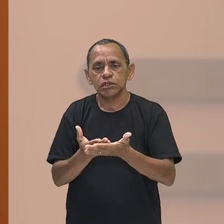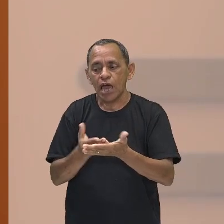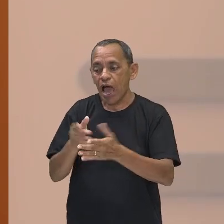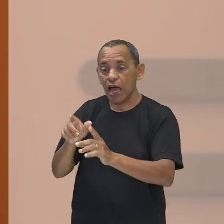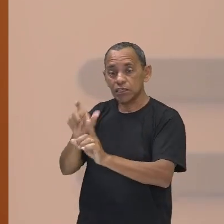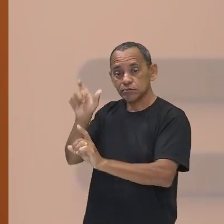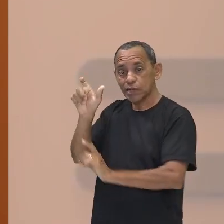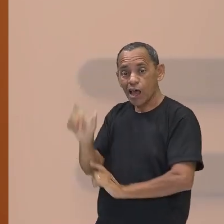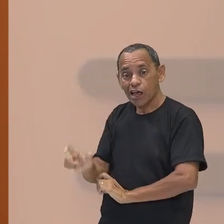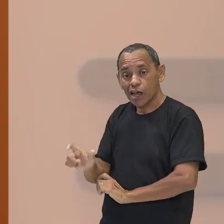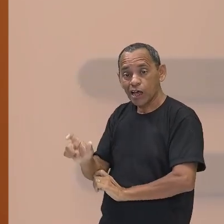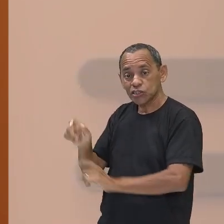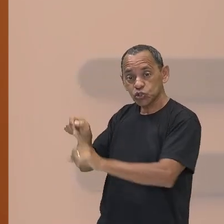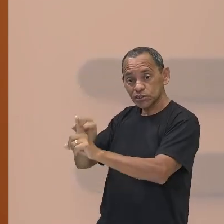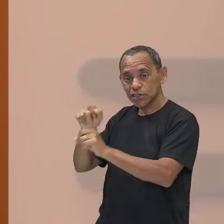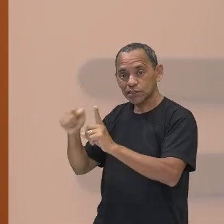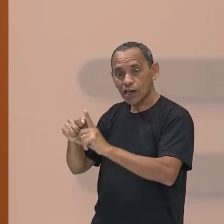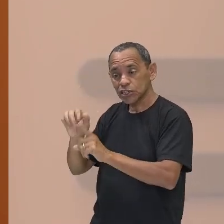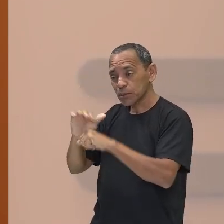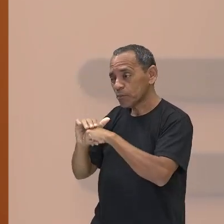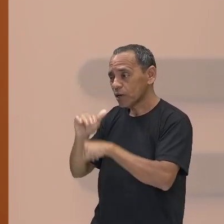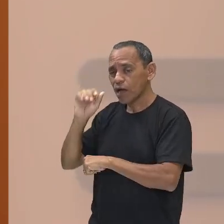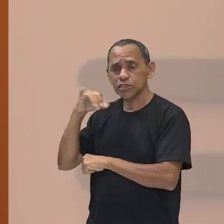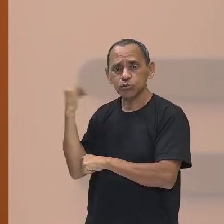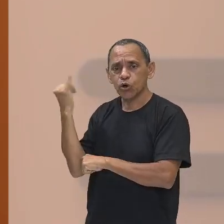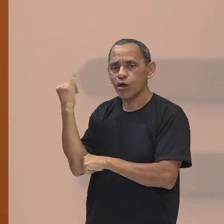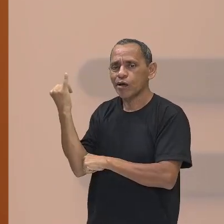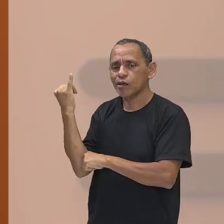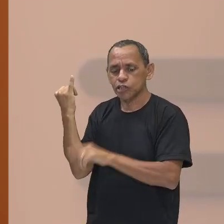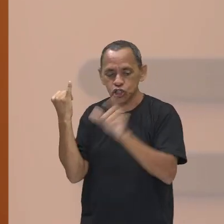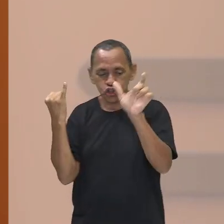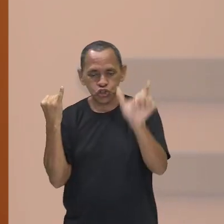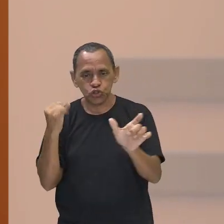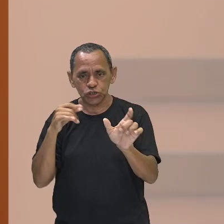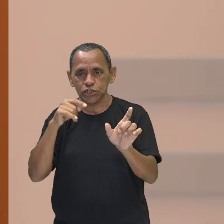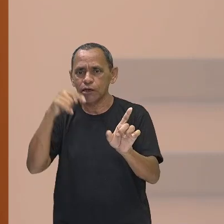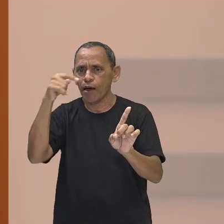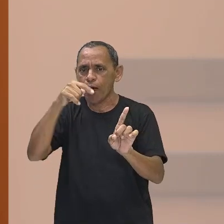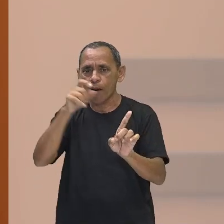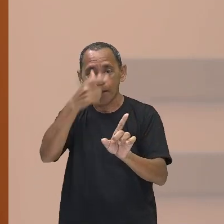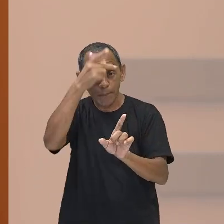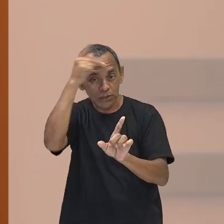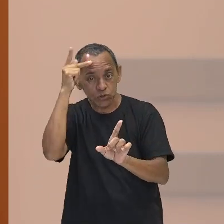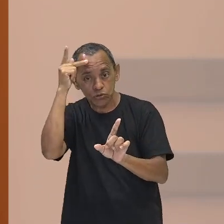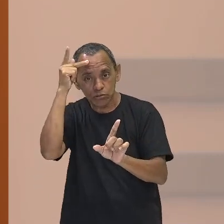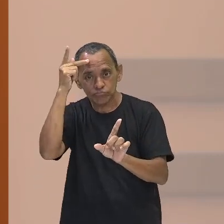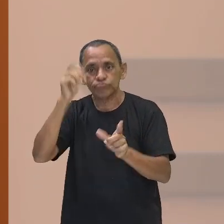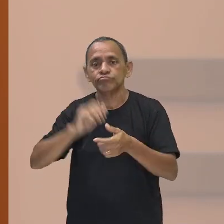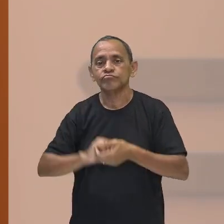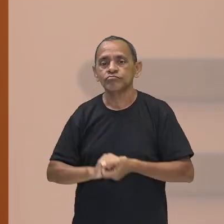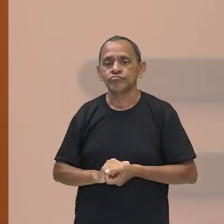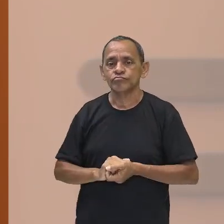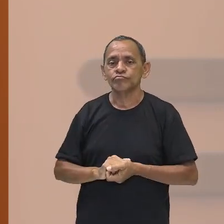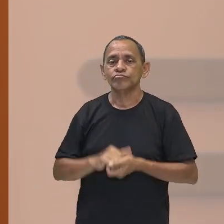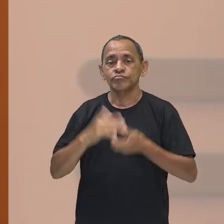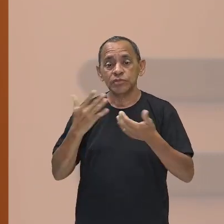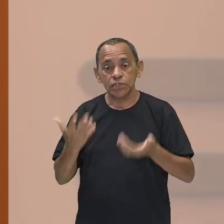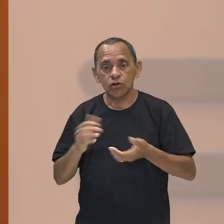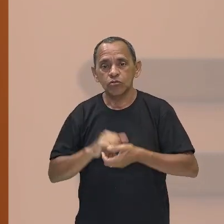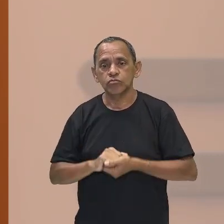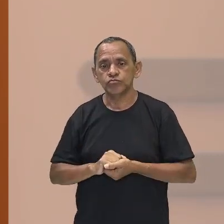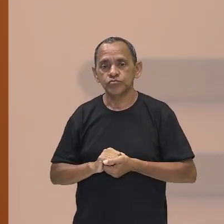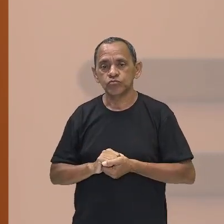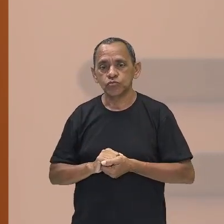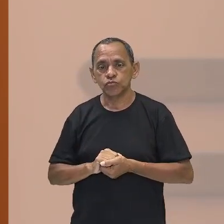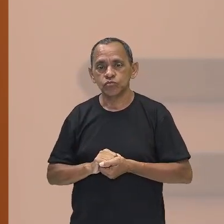sociedade é mais importante do que o indivíduo, do que a pessoa, do que os sujeitos. O